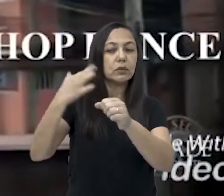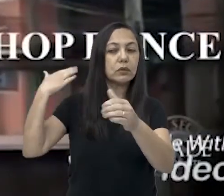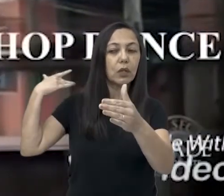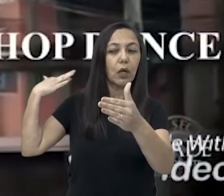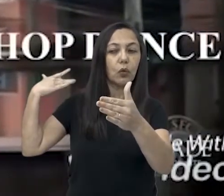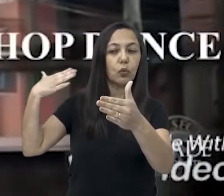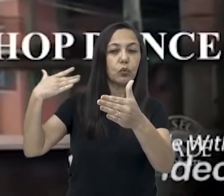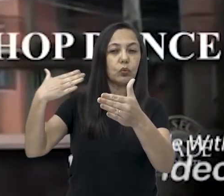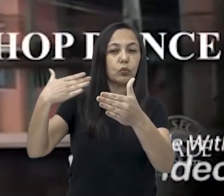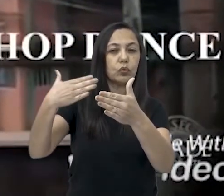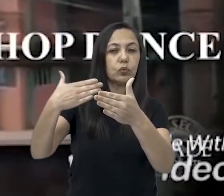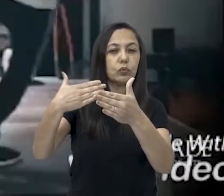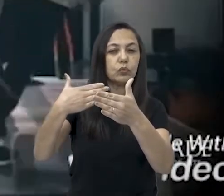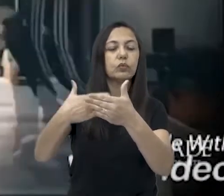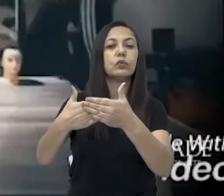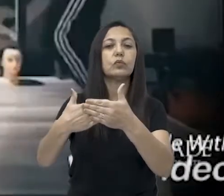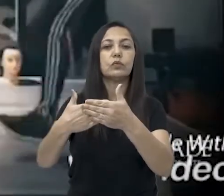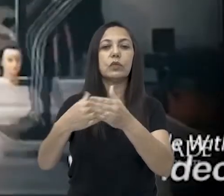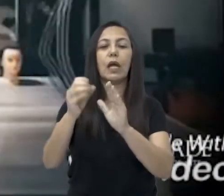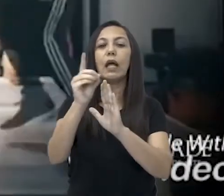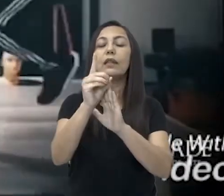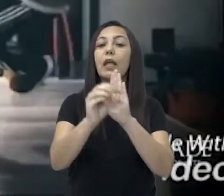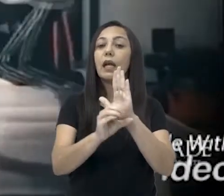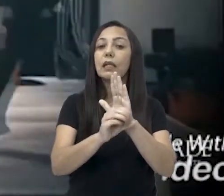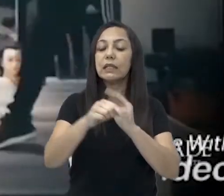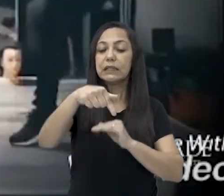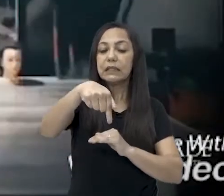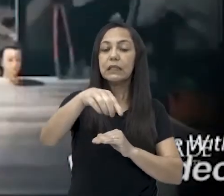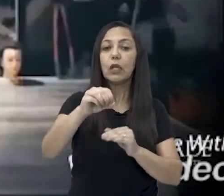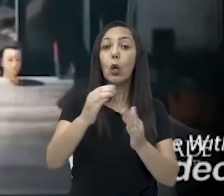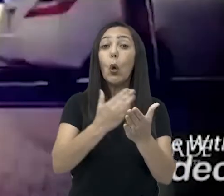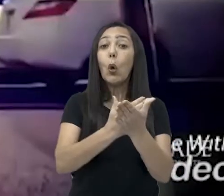o hip-hop dance, house dance,